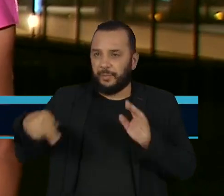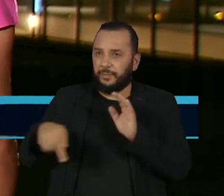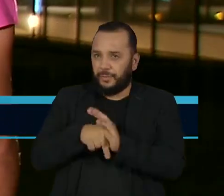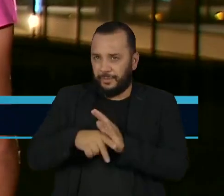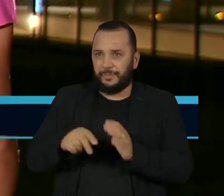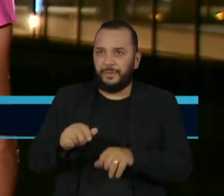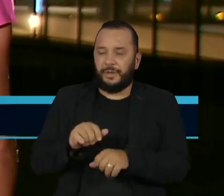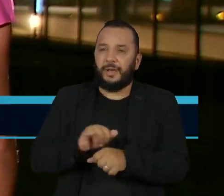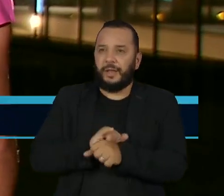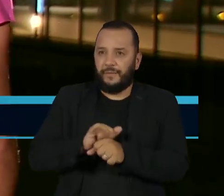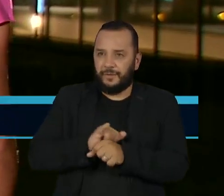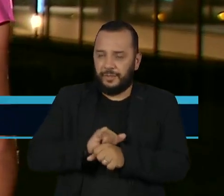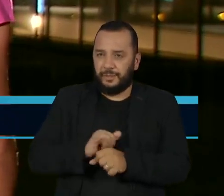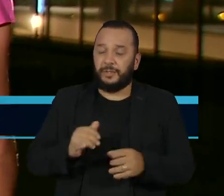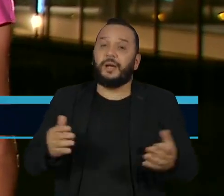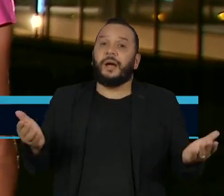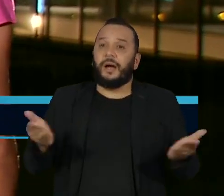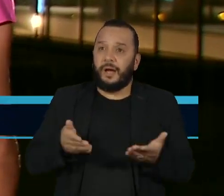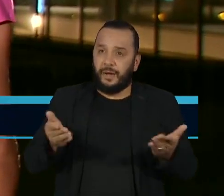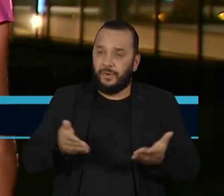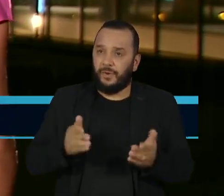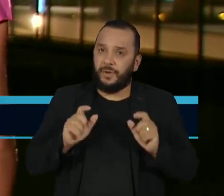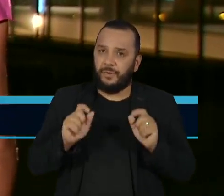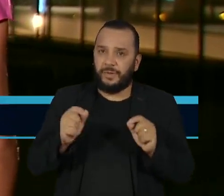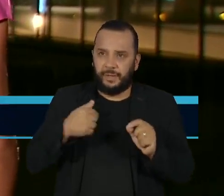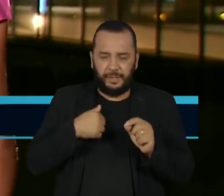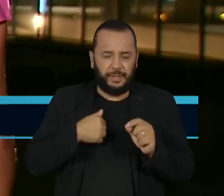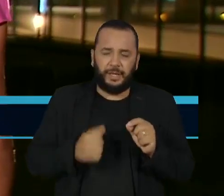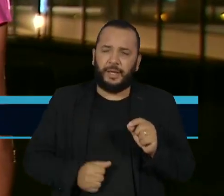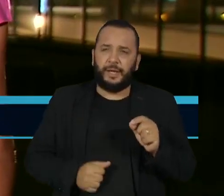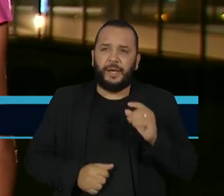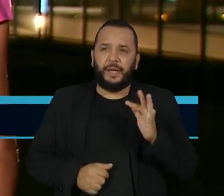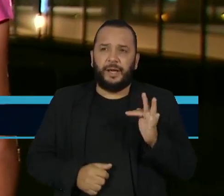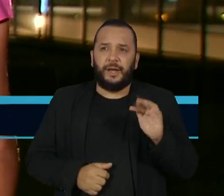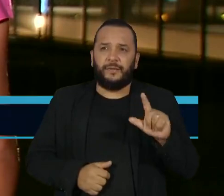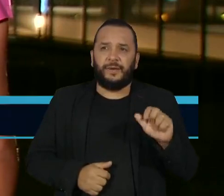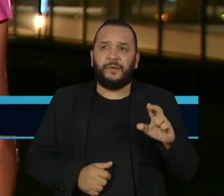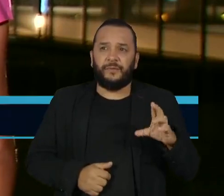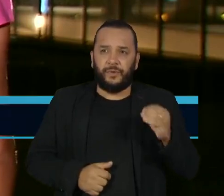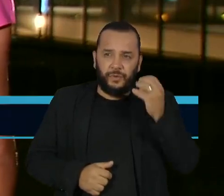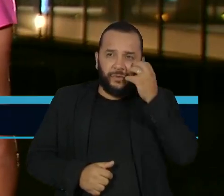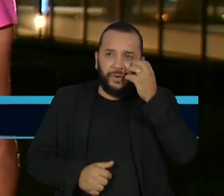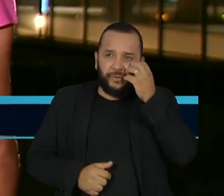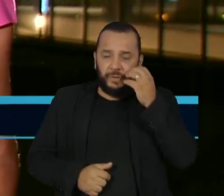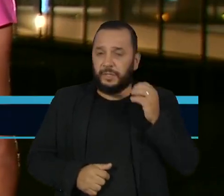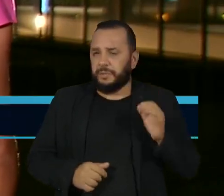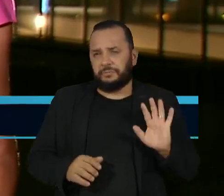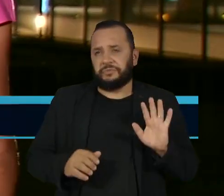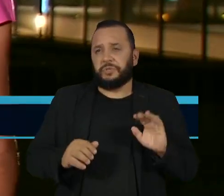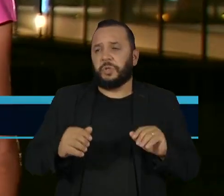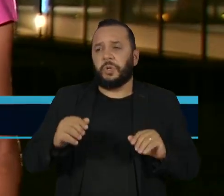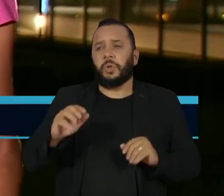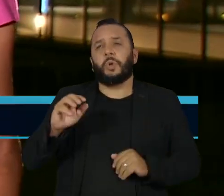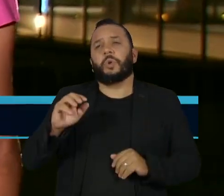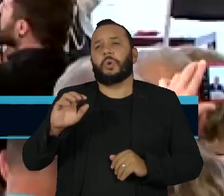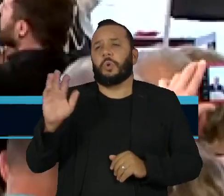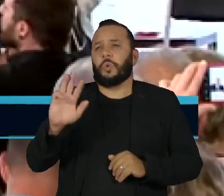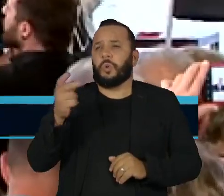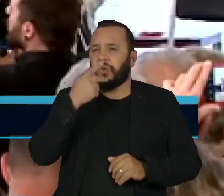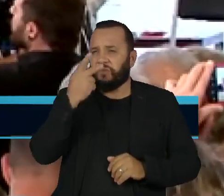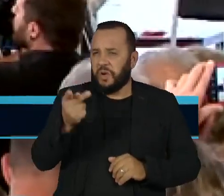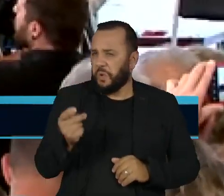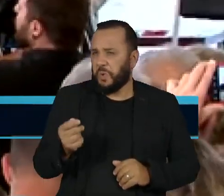ao optar por Flávio Dino na Suprema Corte, Lula afirma que gênero e cor não seriam critérios para indicação.